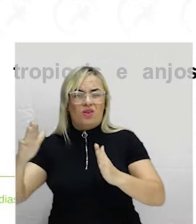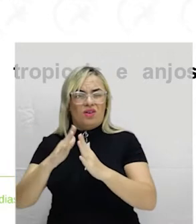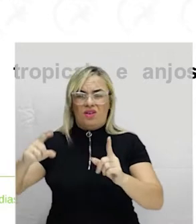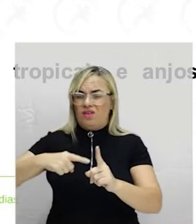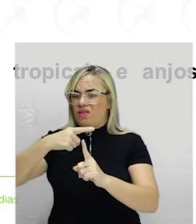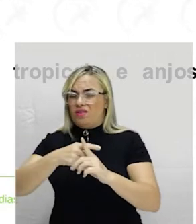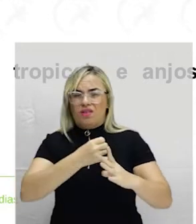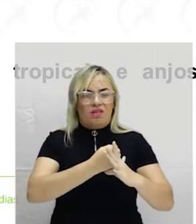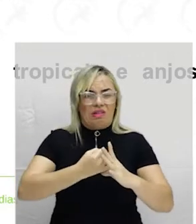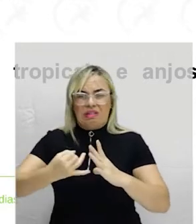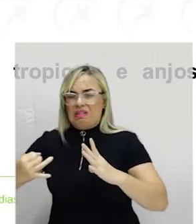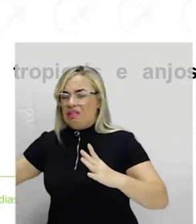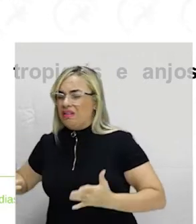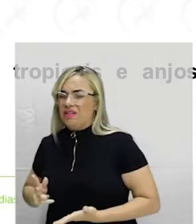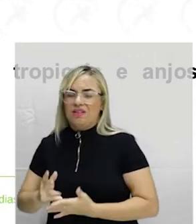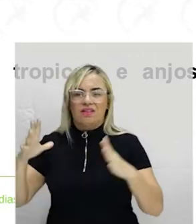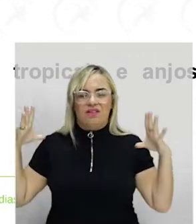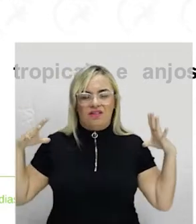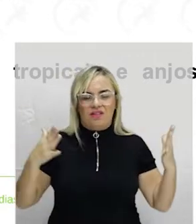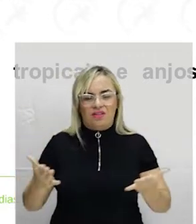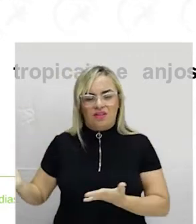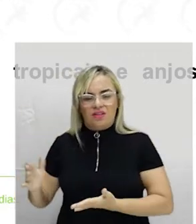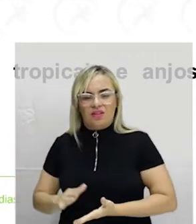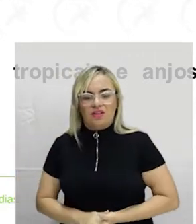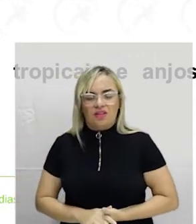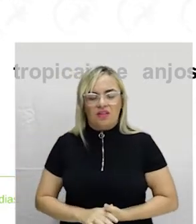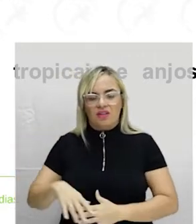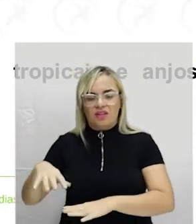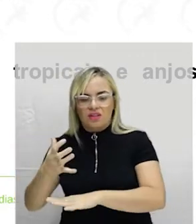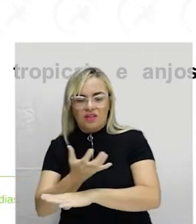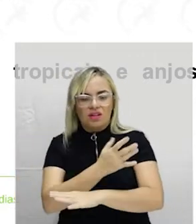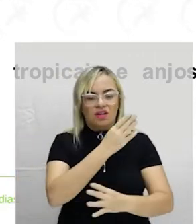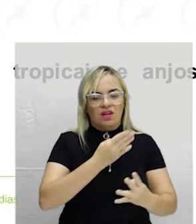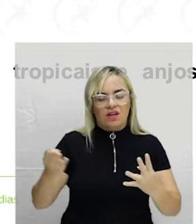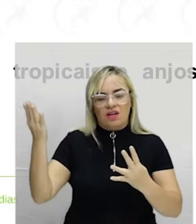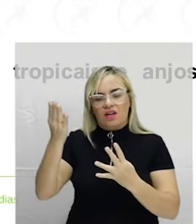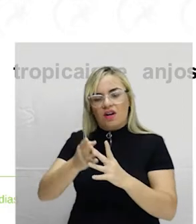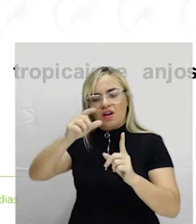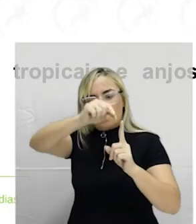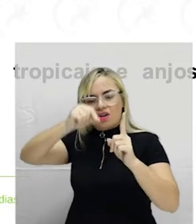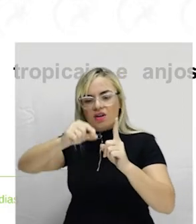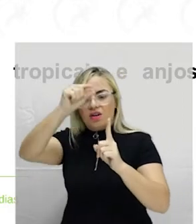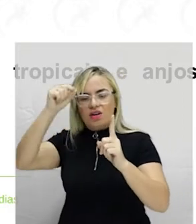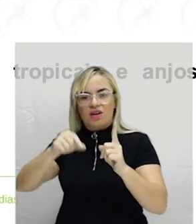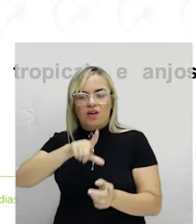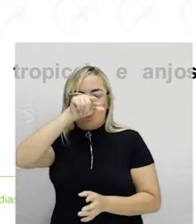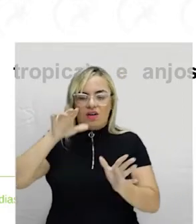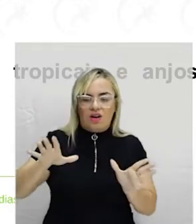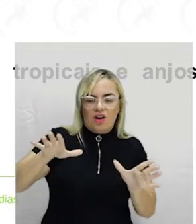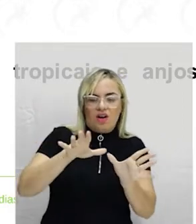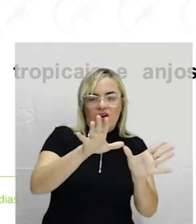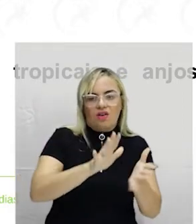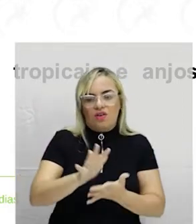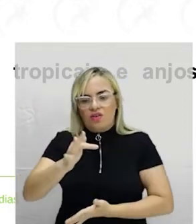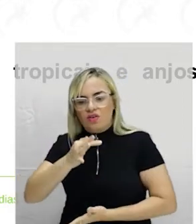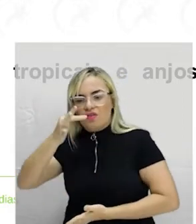arreda por aí. Vegetação barroca. Cacho de uvas, pássaros, flores, tropicais, anjos. Mas quando eu